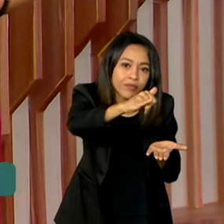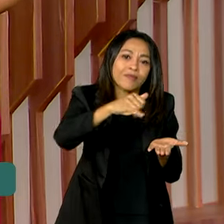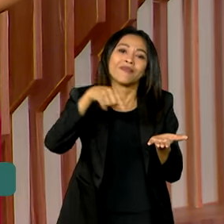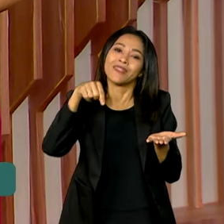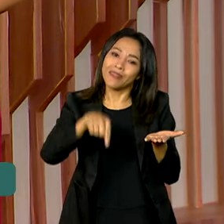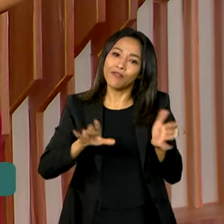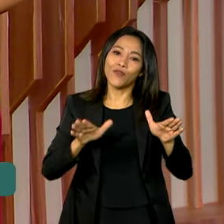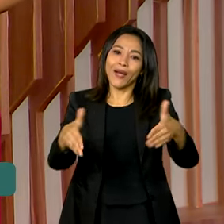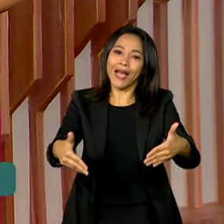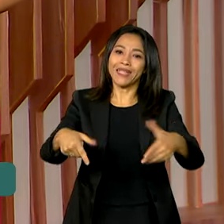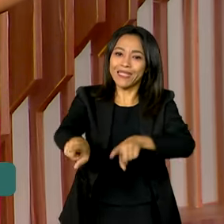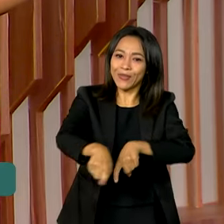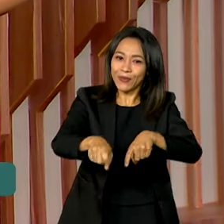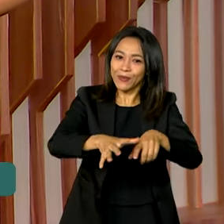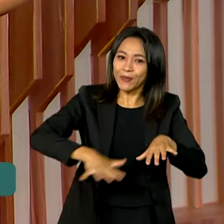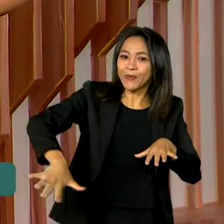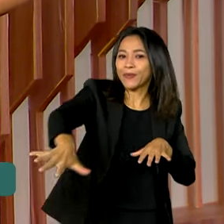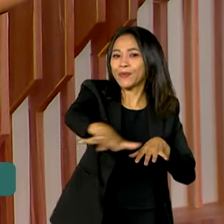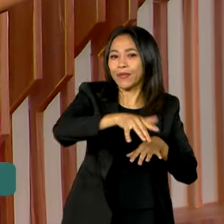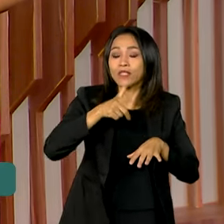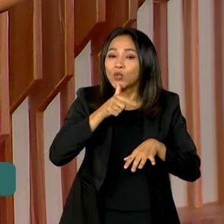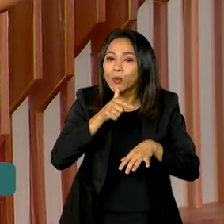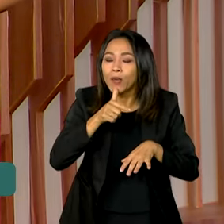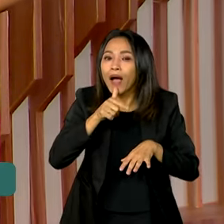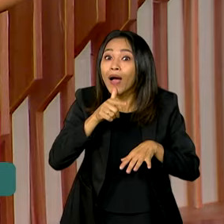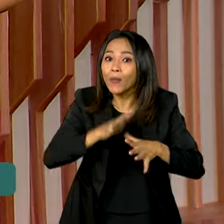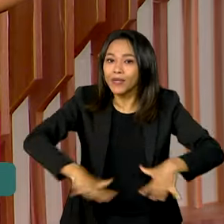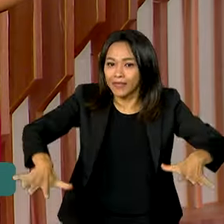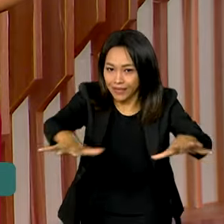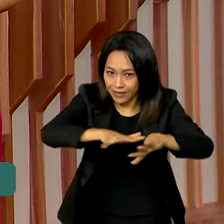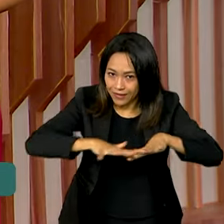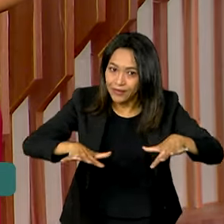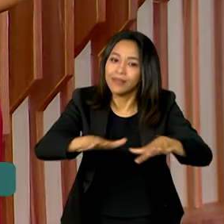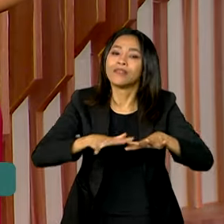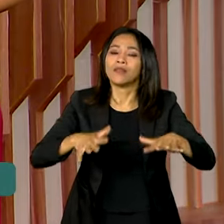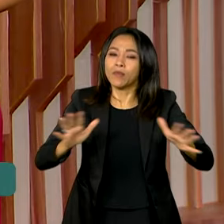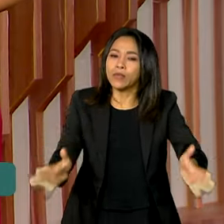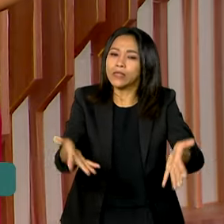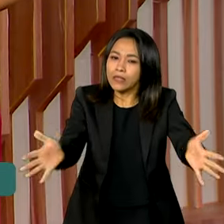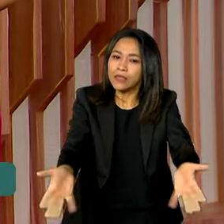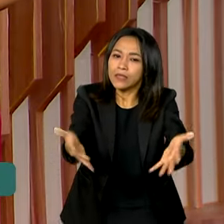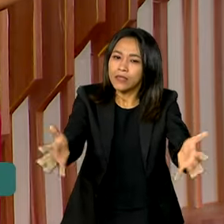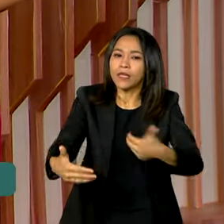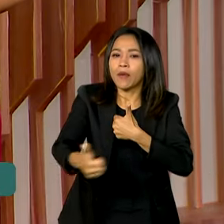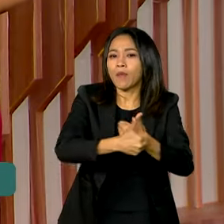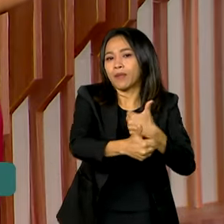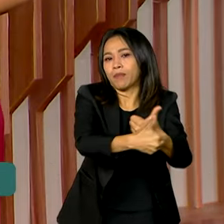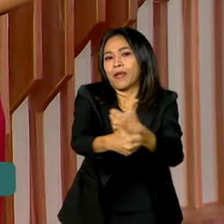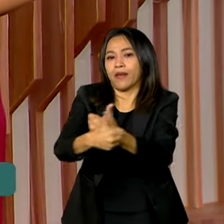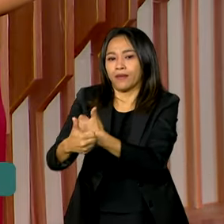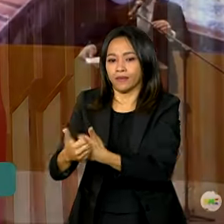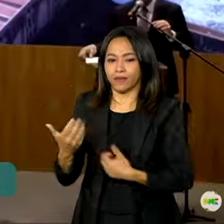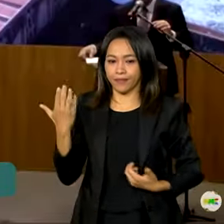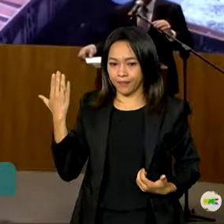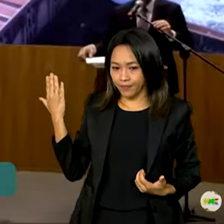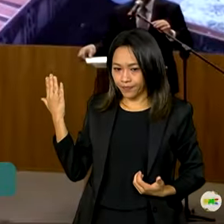da aquicultura, promovendo a segurança alimentar e o desenvolvimento das comunidades próximas aos reservatórios.